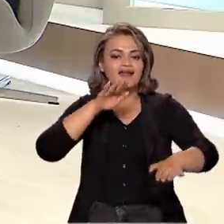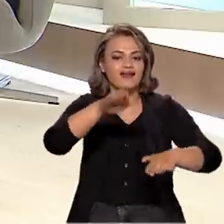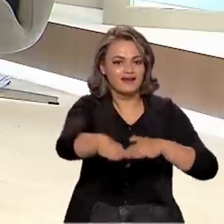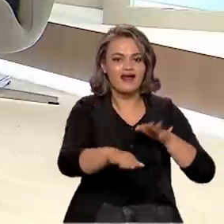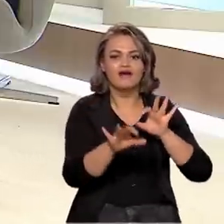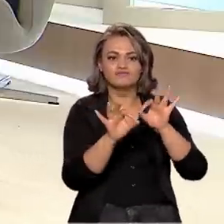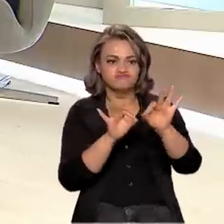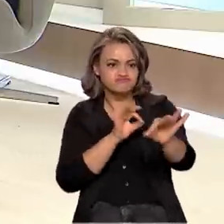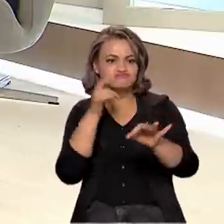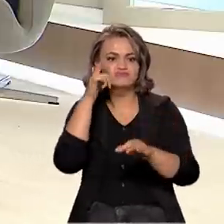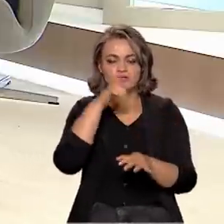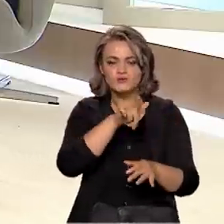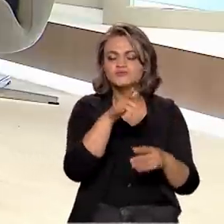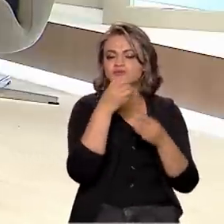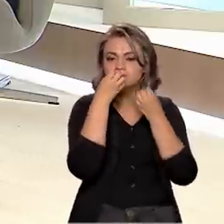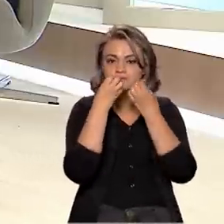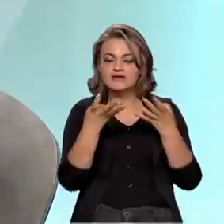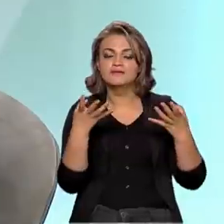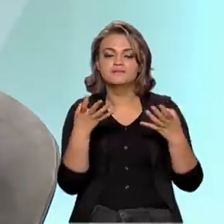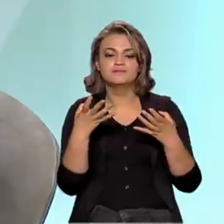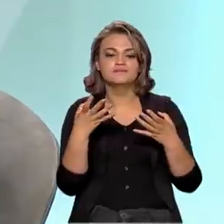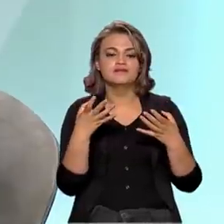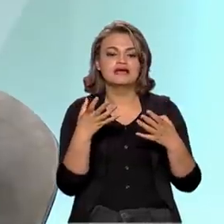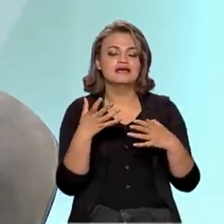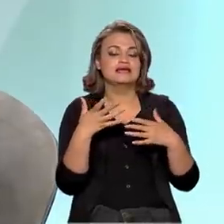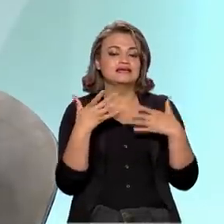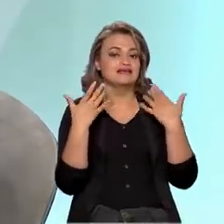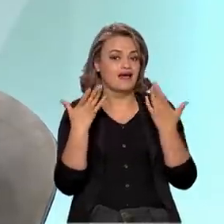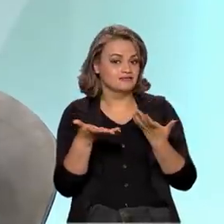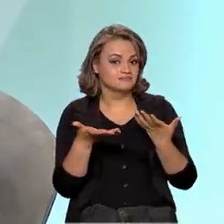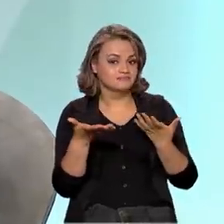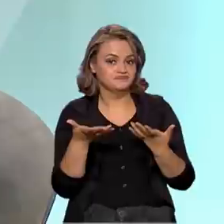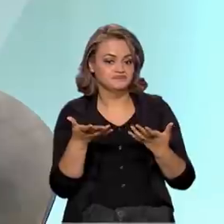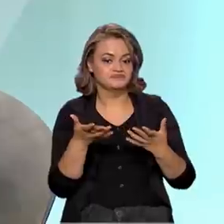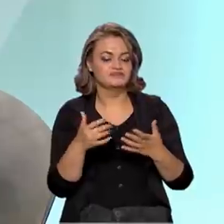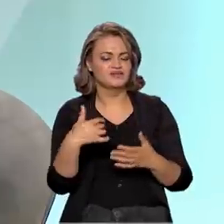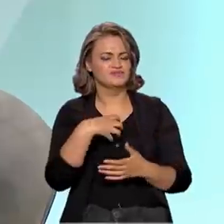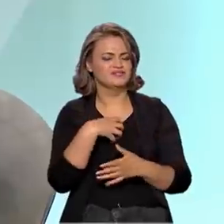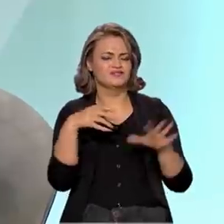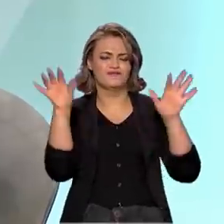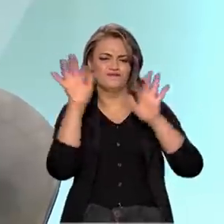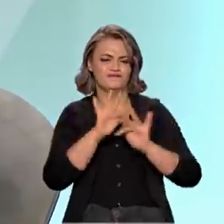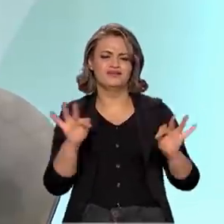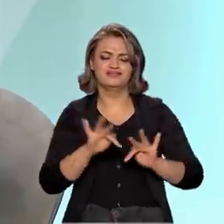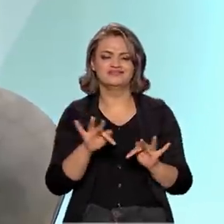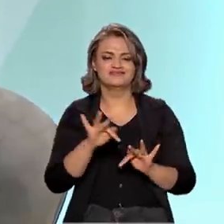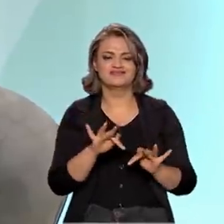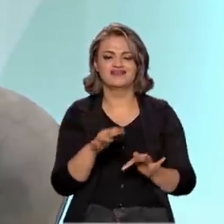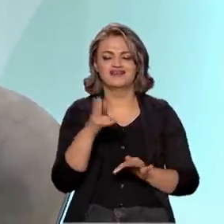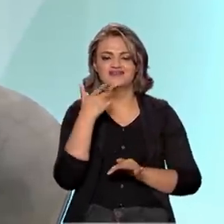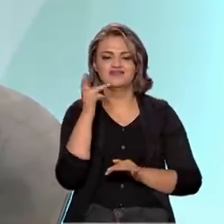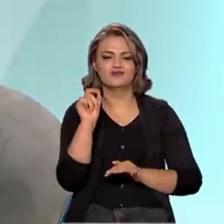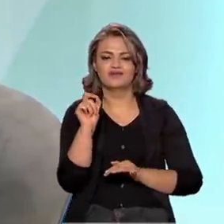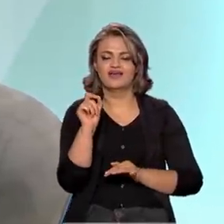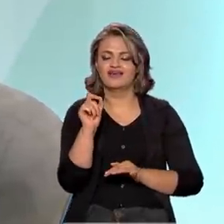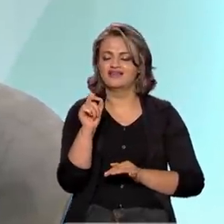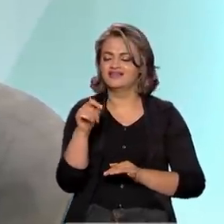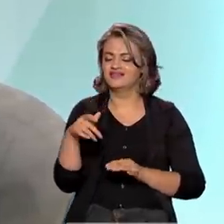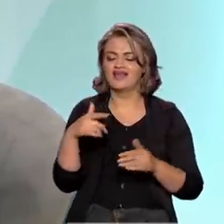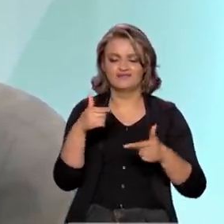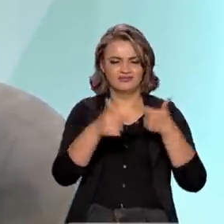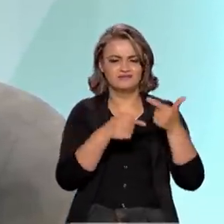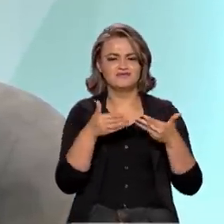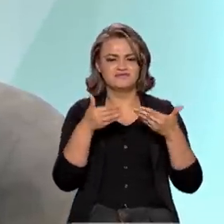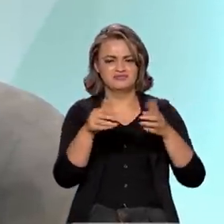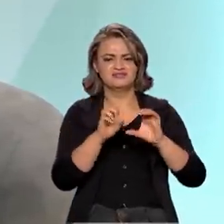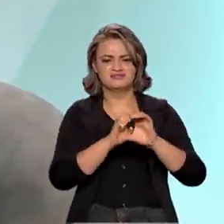gente tem andado a passos bem largos nesse sentido. E eu tenho, assim, uma felicidade de liderar esse ministério,